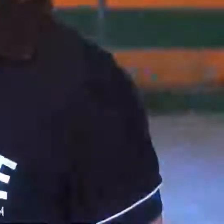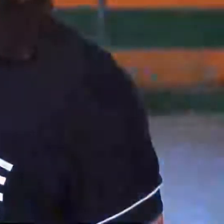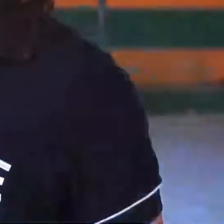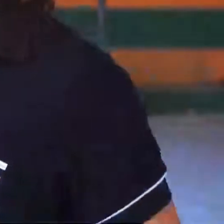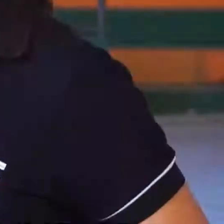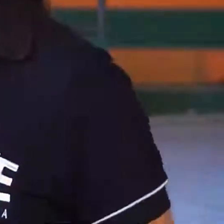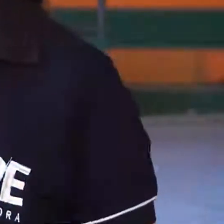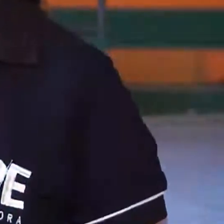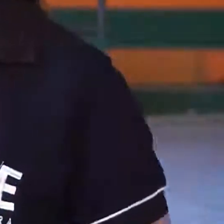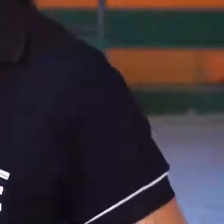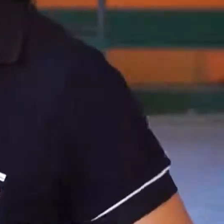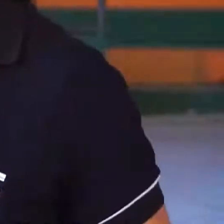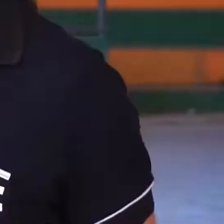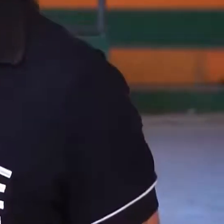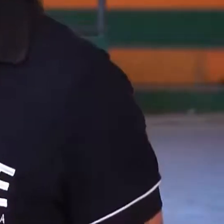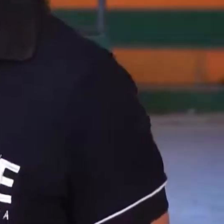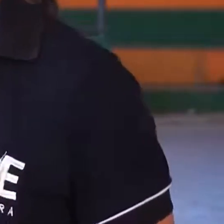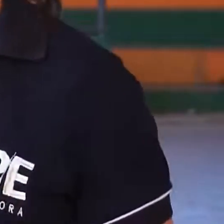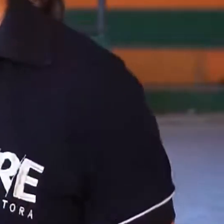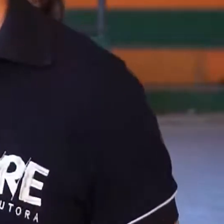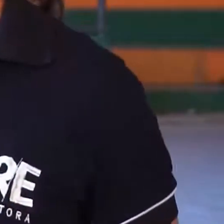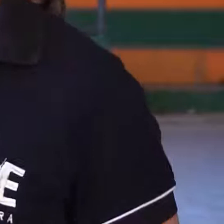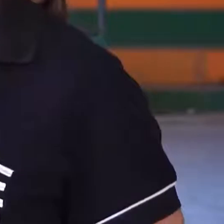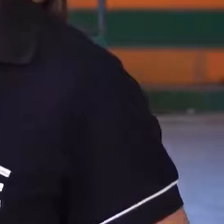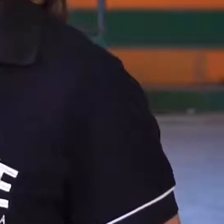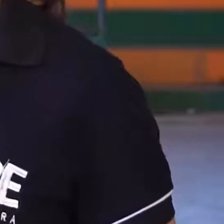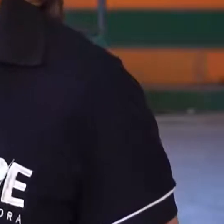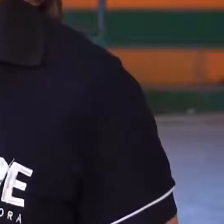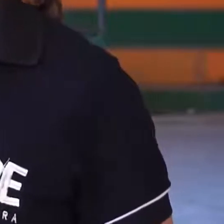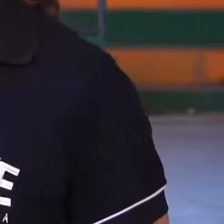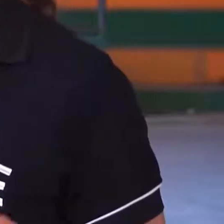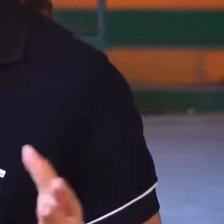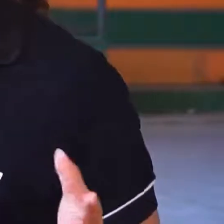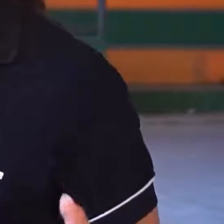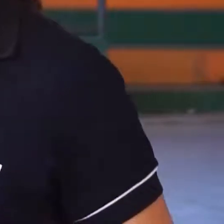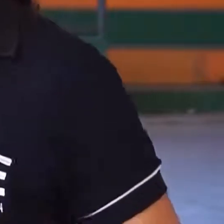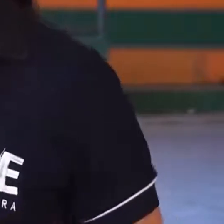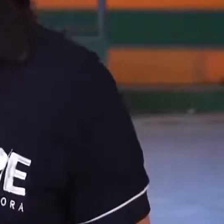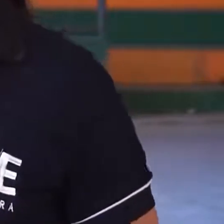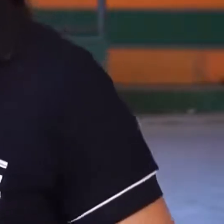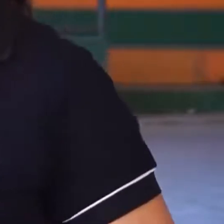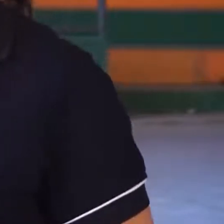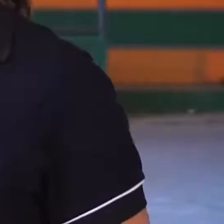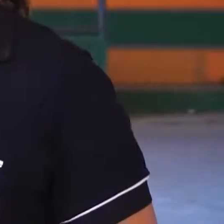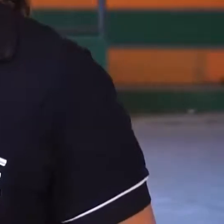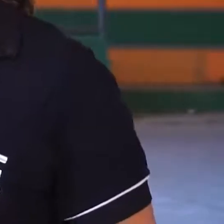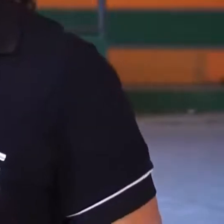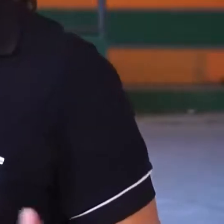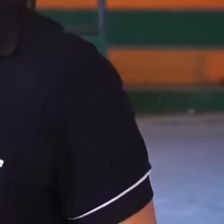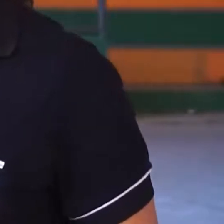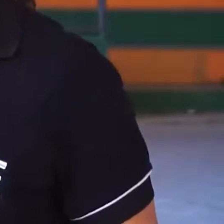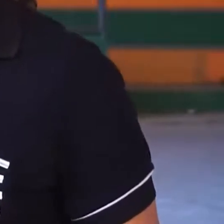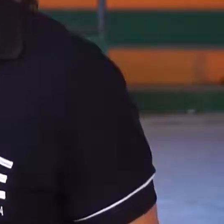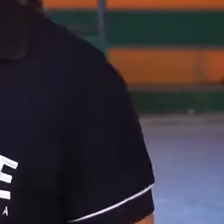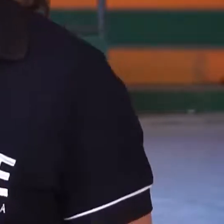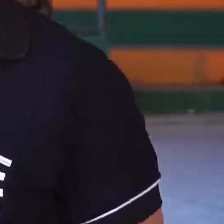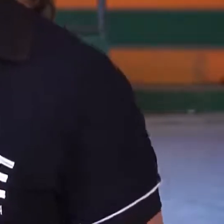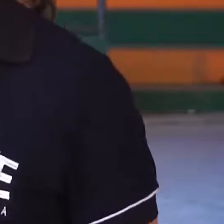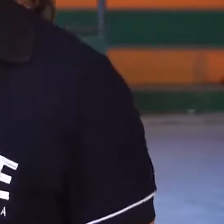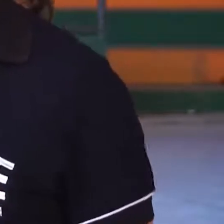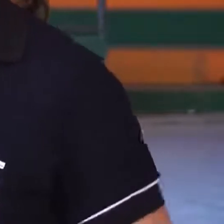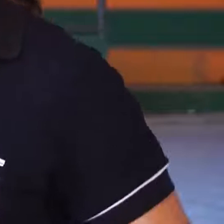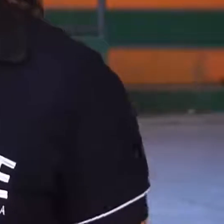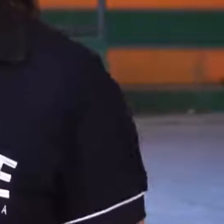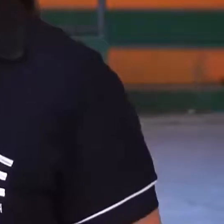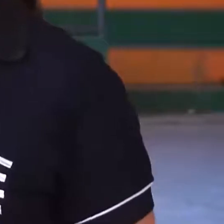Hoje vamos saber alguns segredos da atividade física para envelhecermos bem. Já começamos a